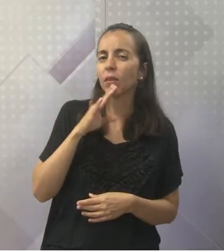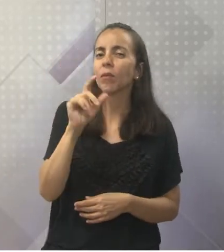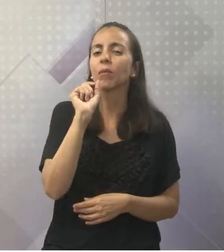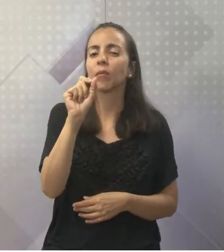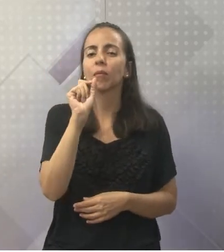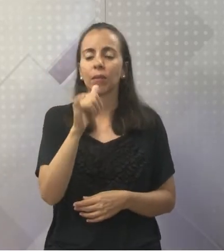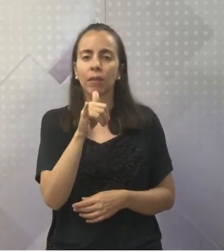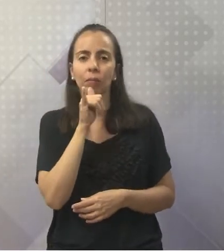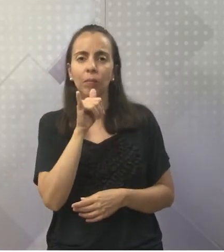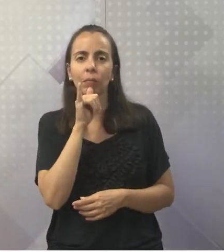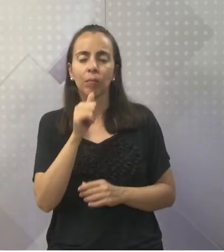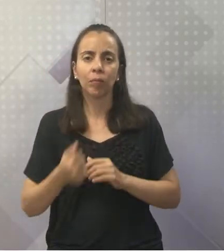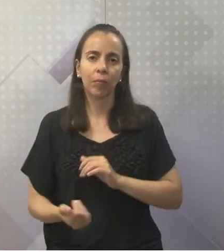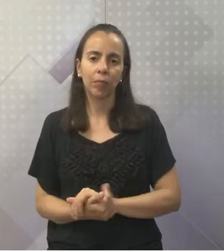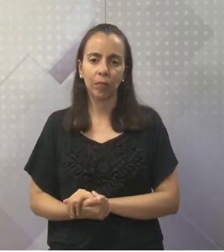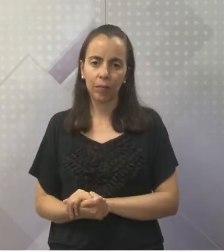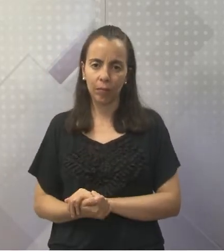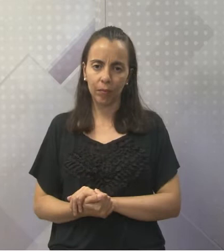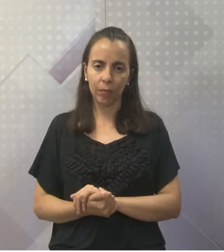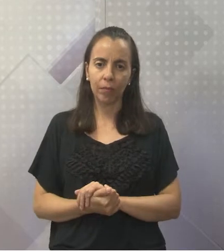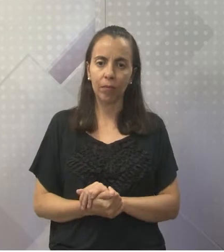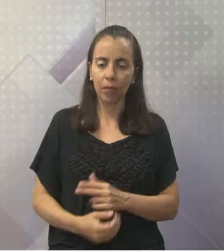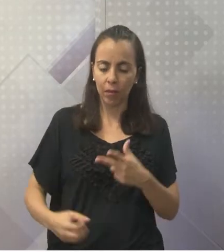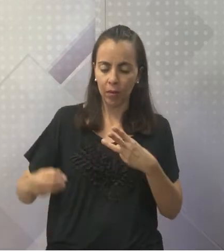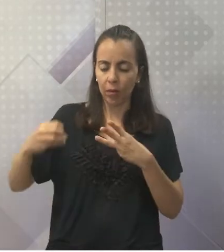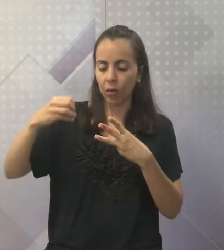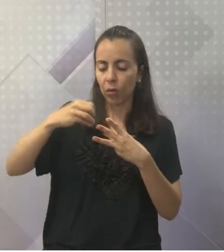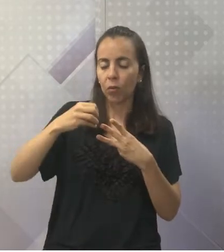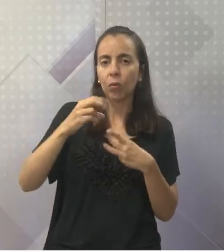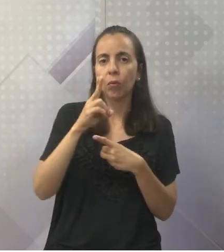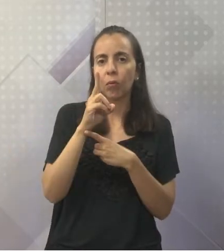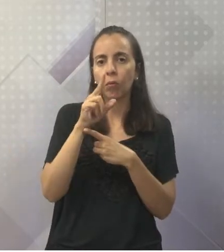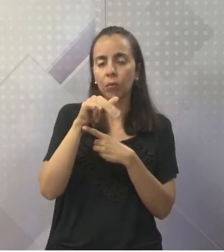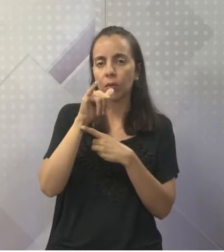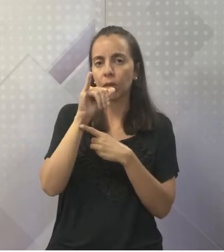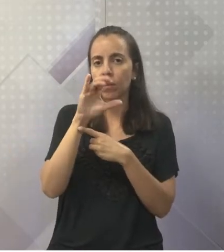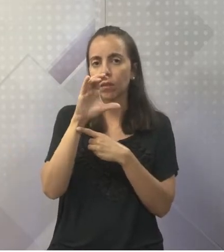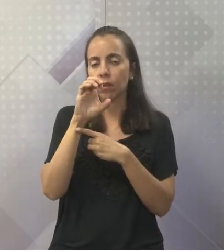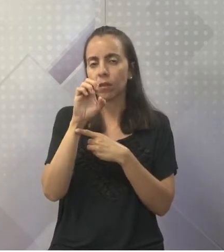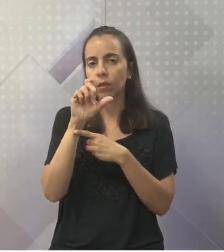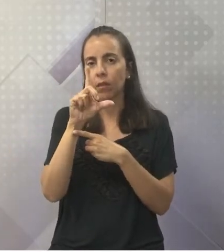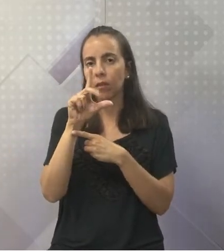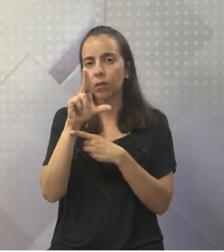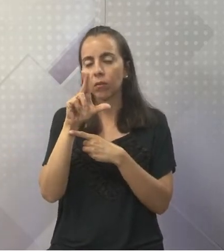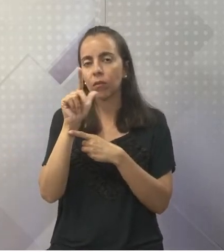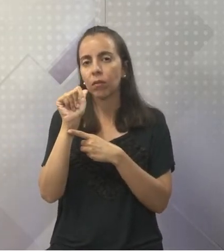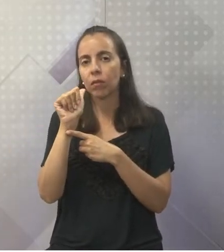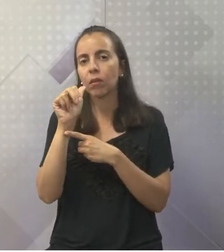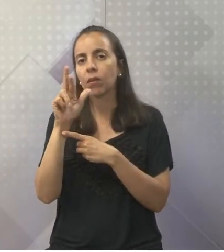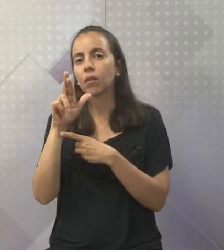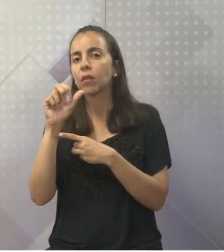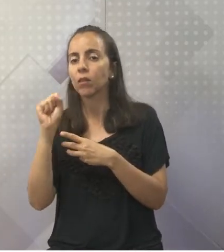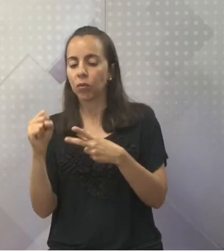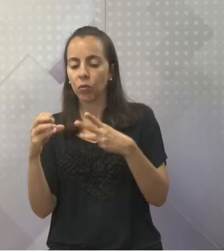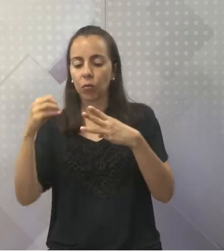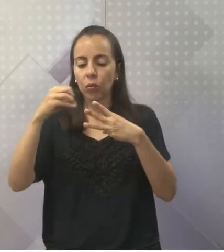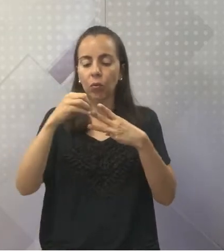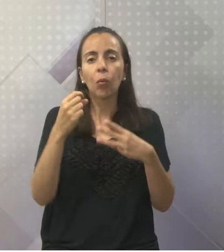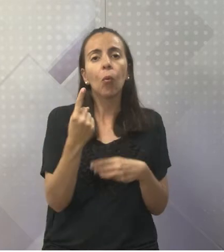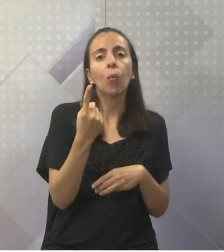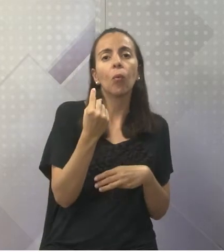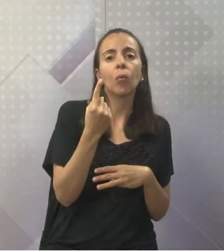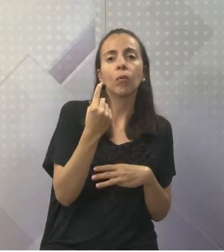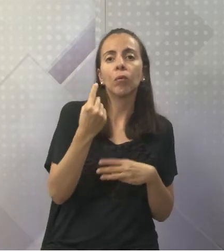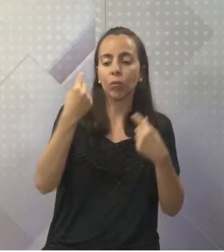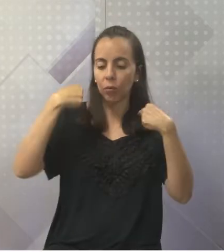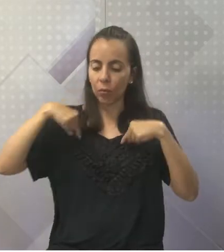Por exemplo, seres unicelulares. São aqueles que têm apenas uma célula no seu corpo. Como,